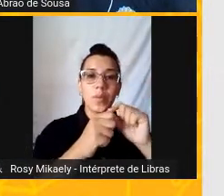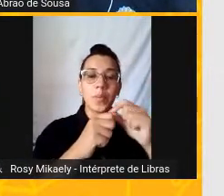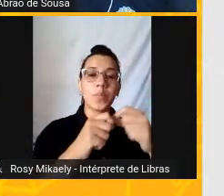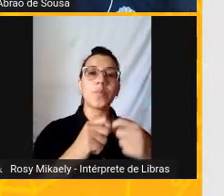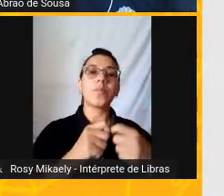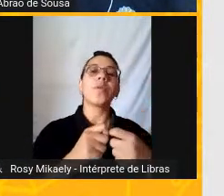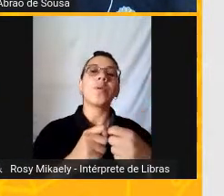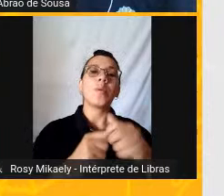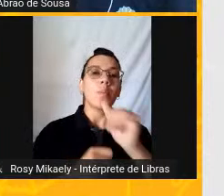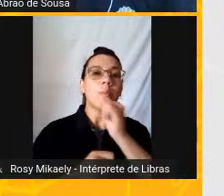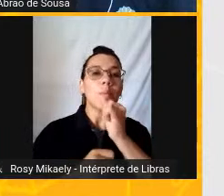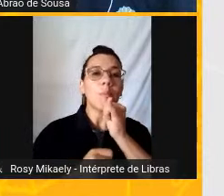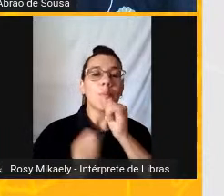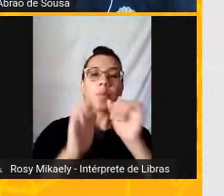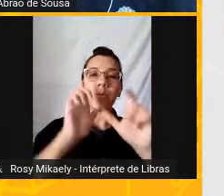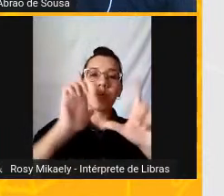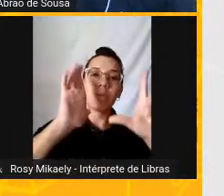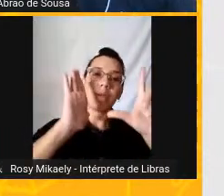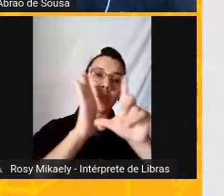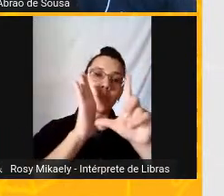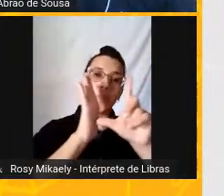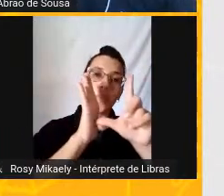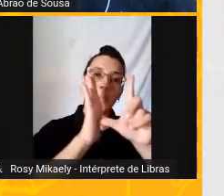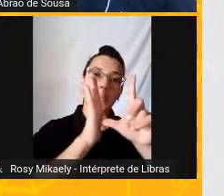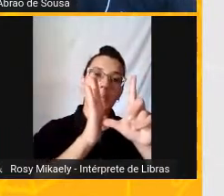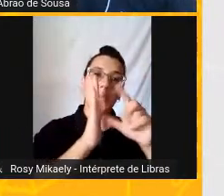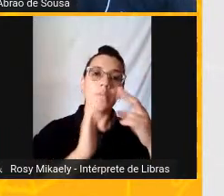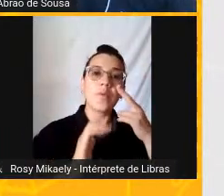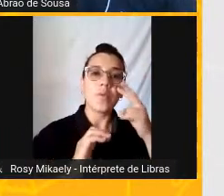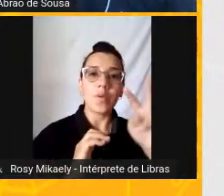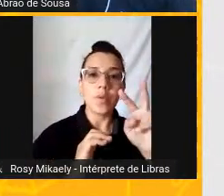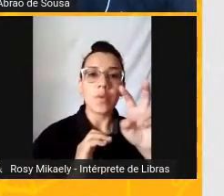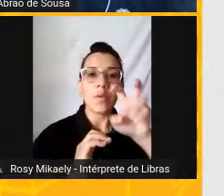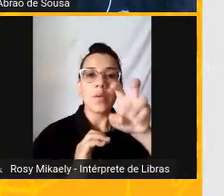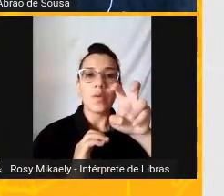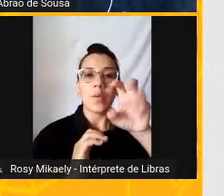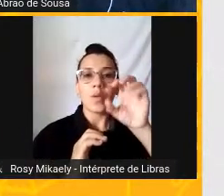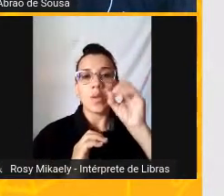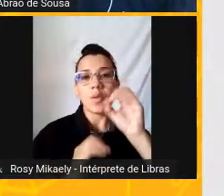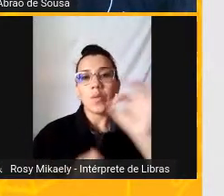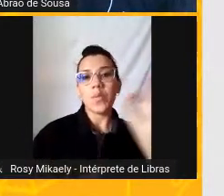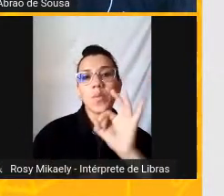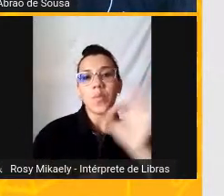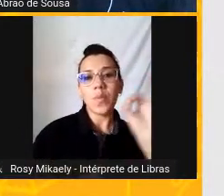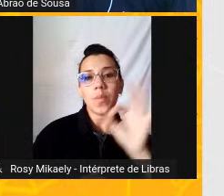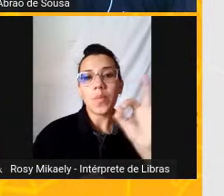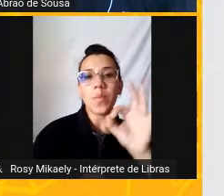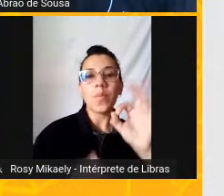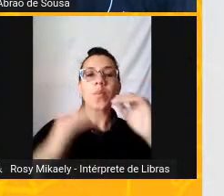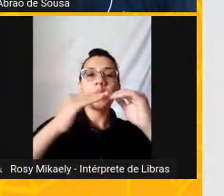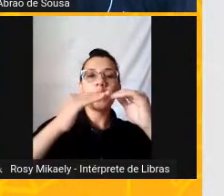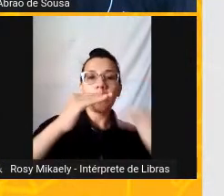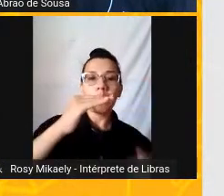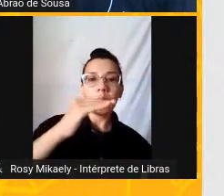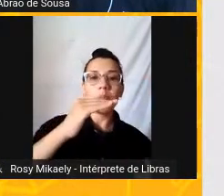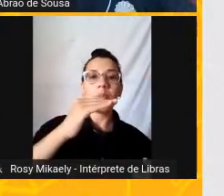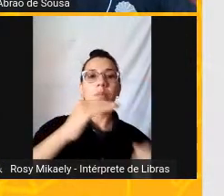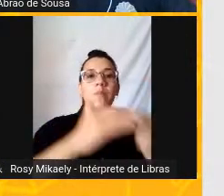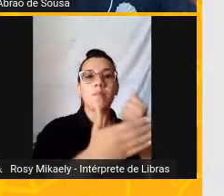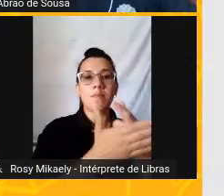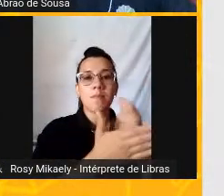propagandas 50% off, ou 50% abaixo do preço, leve.